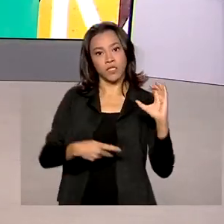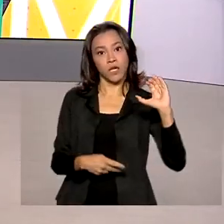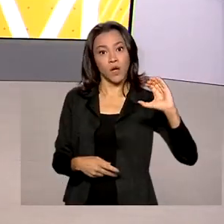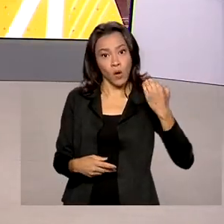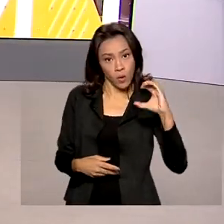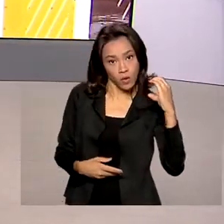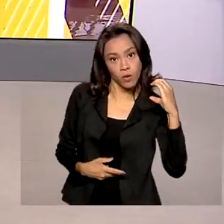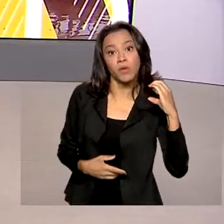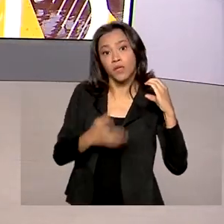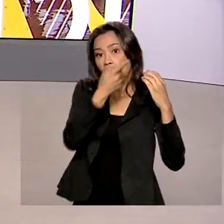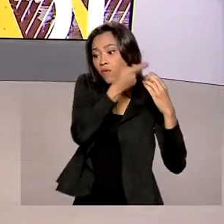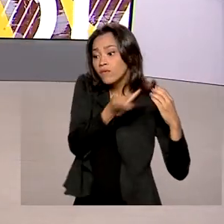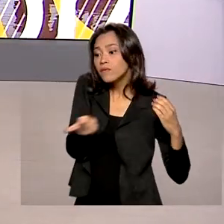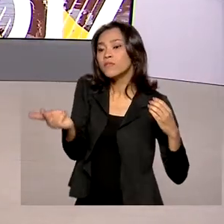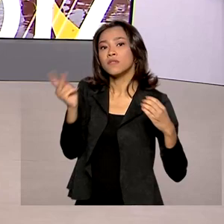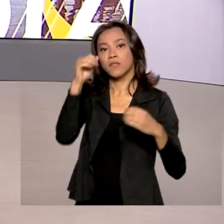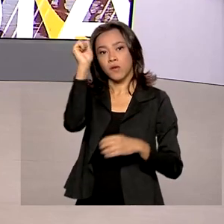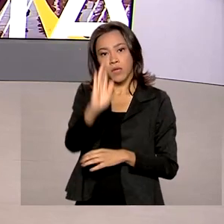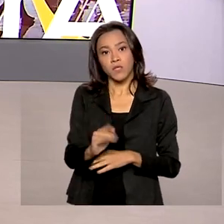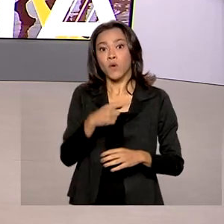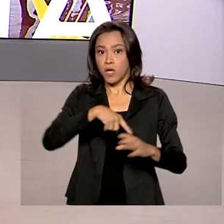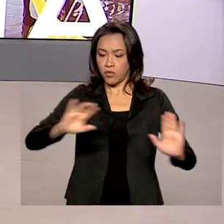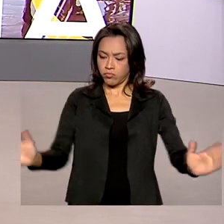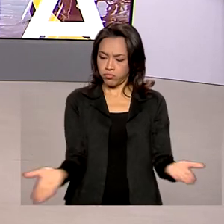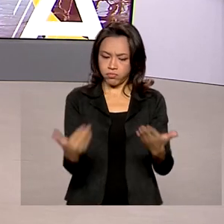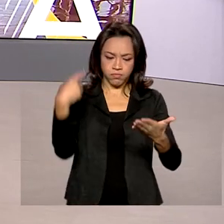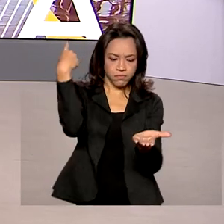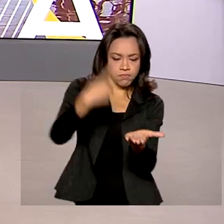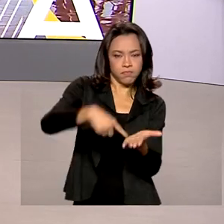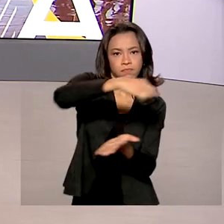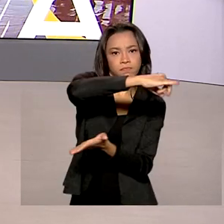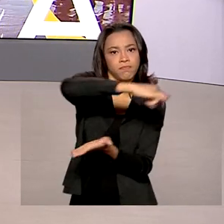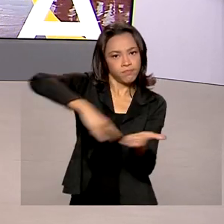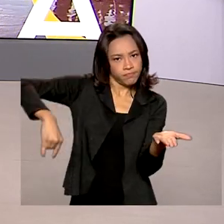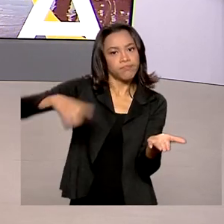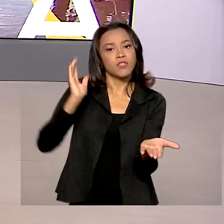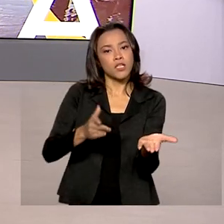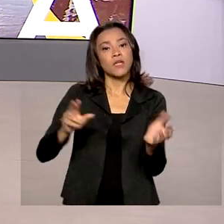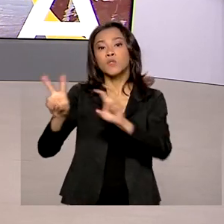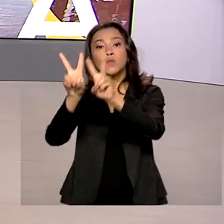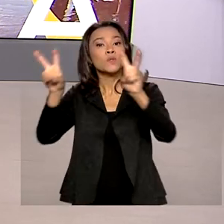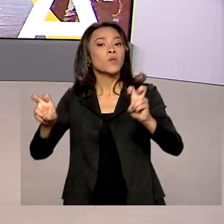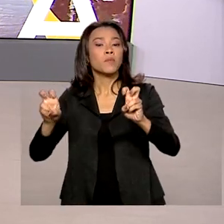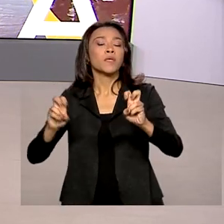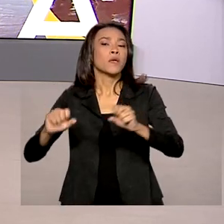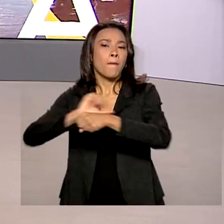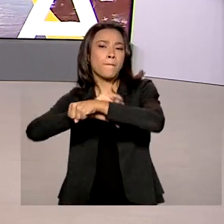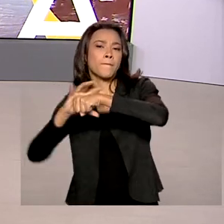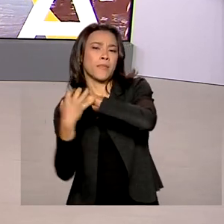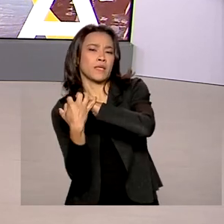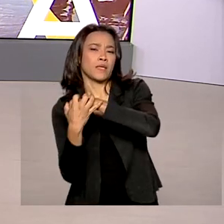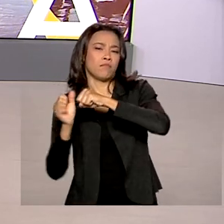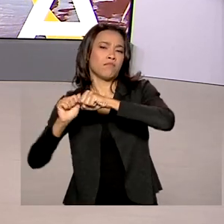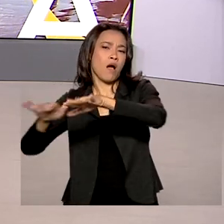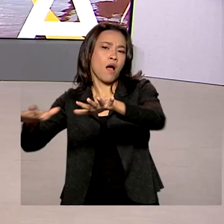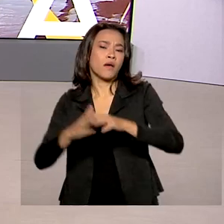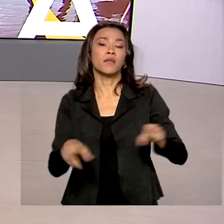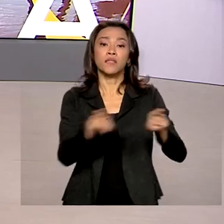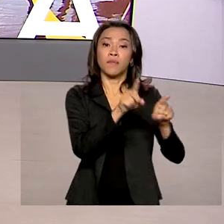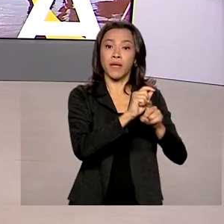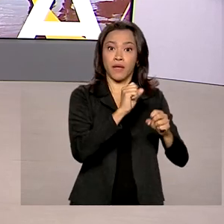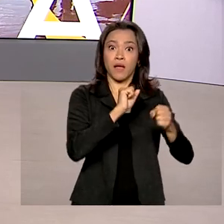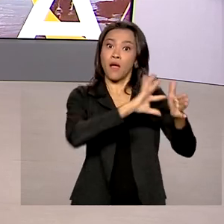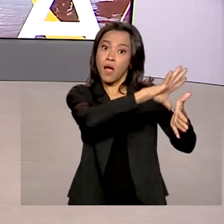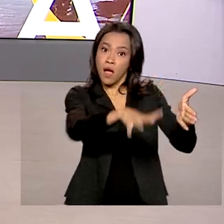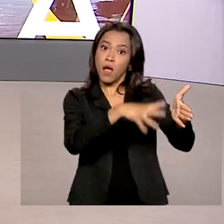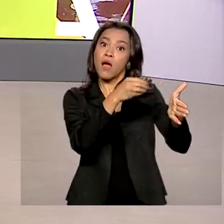Brasil. Além de assinar acordos de cooperação, eles conversaram sobre pandemia e Amazônia. Os países pretendem levar uma mensagem